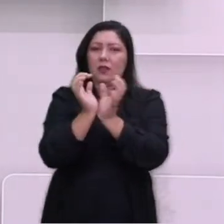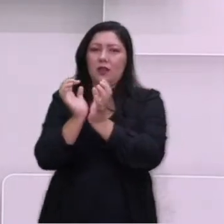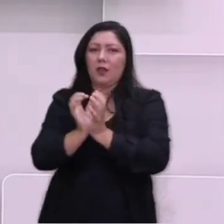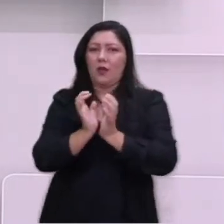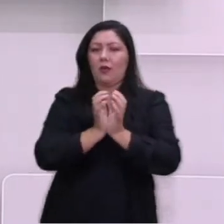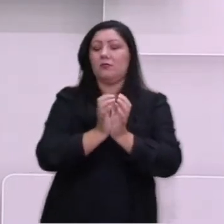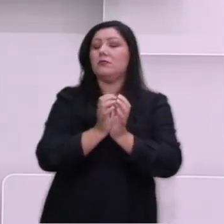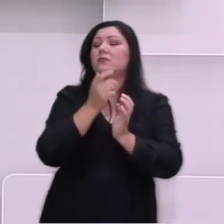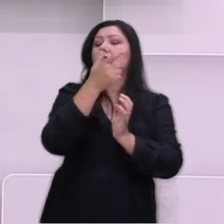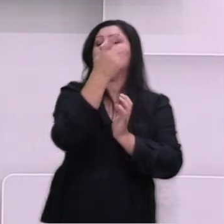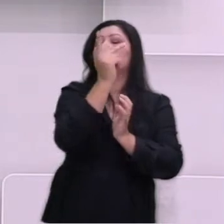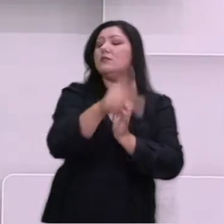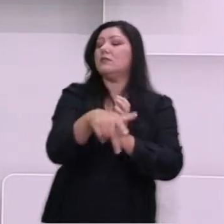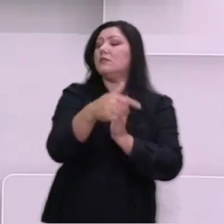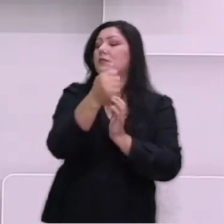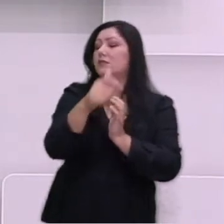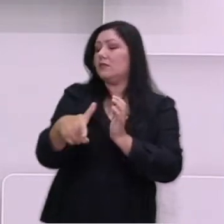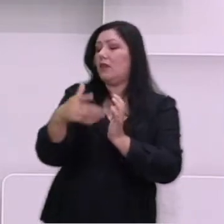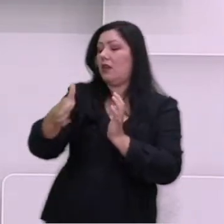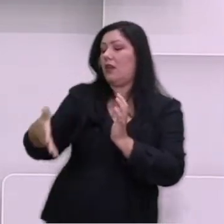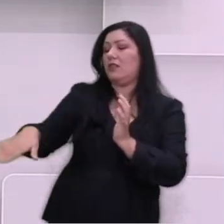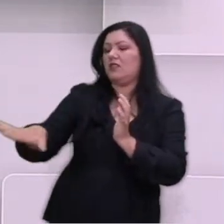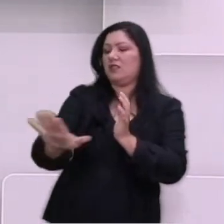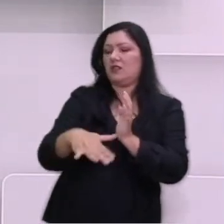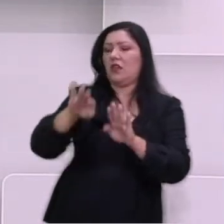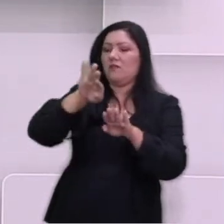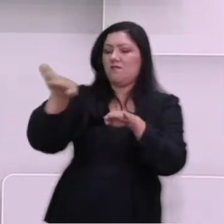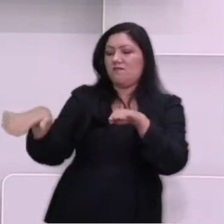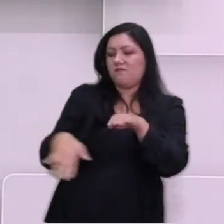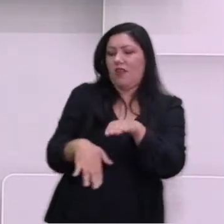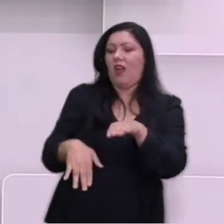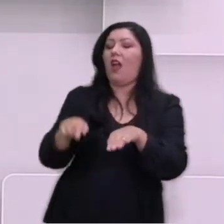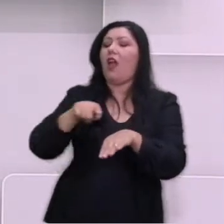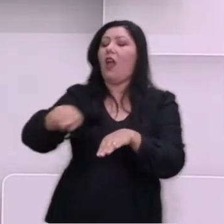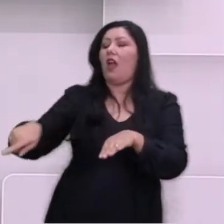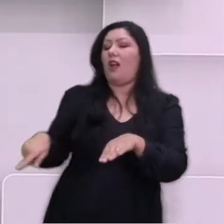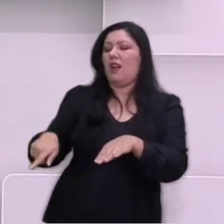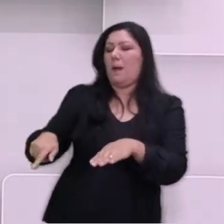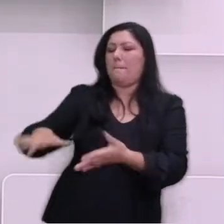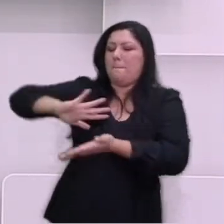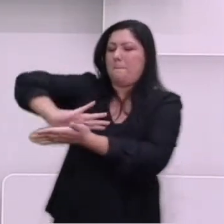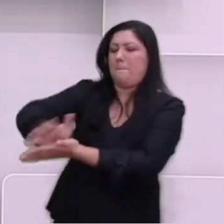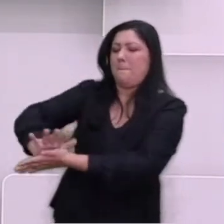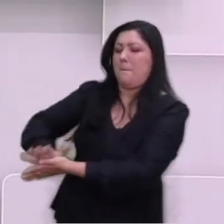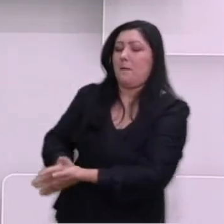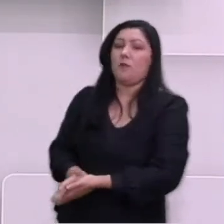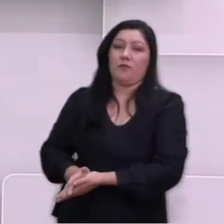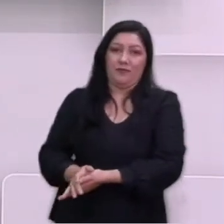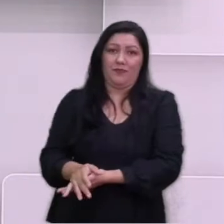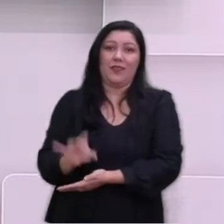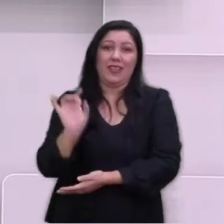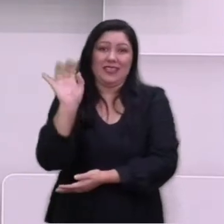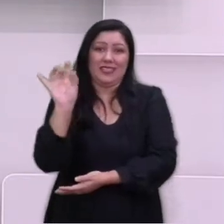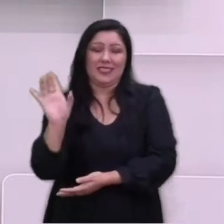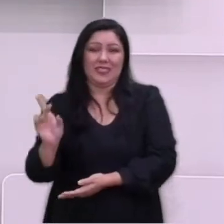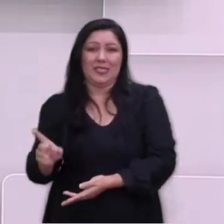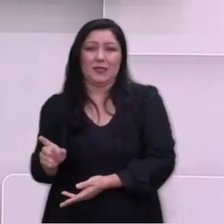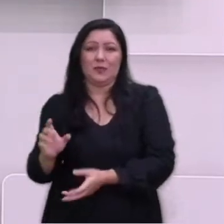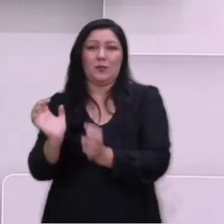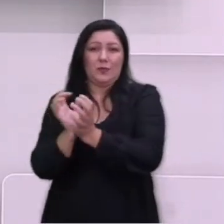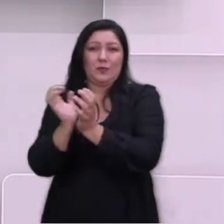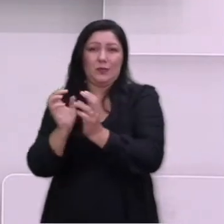e deveriam ser submetidas ou eliminadas, especialmente os judeus, considerados